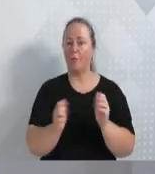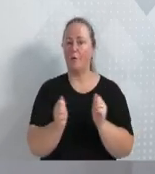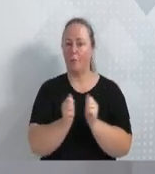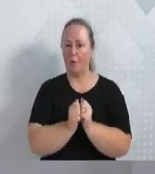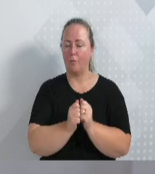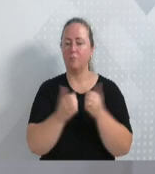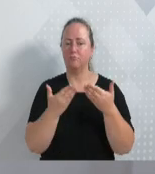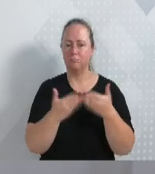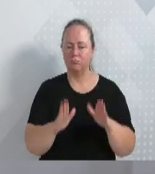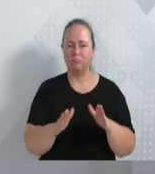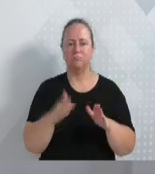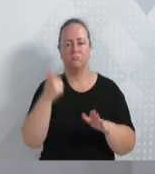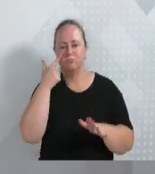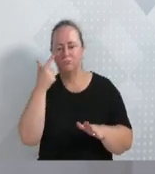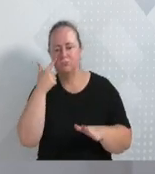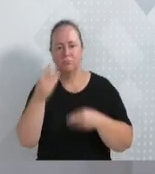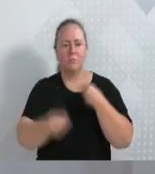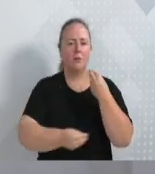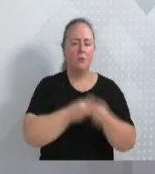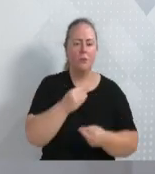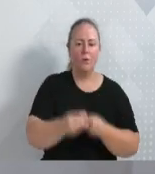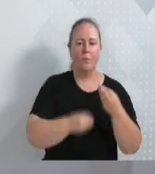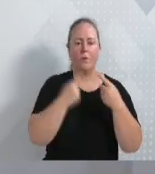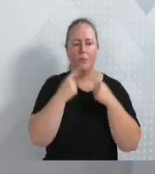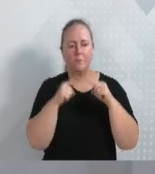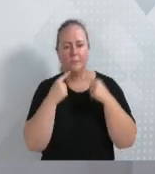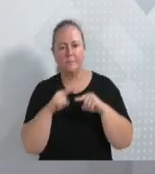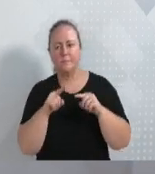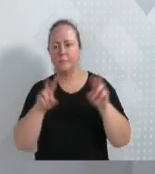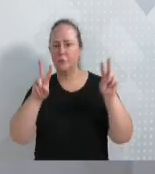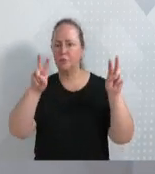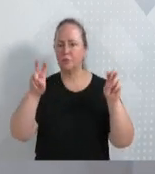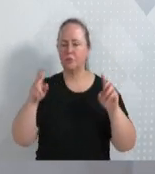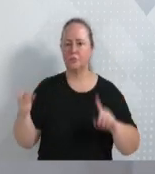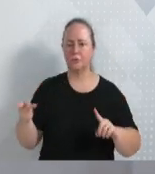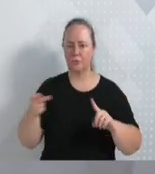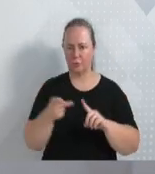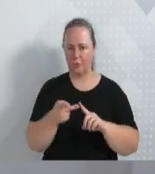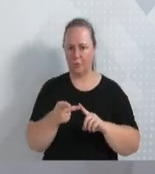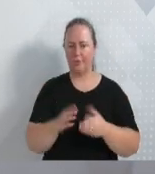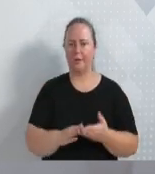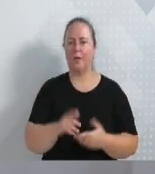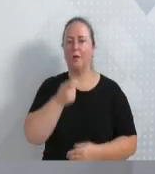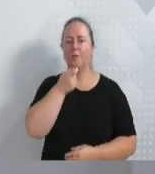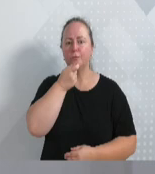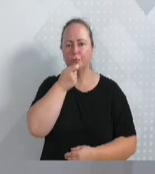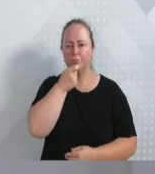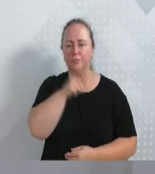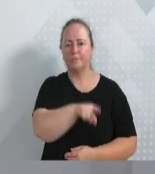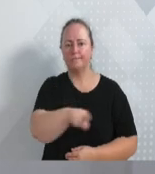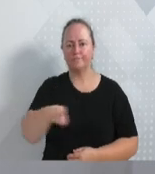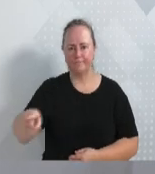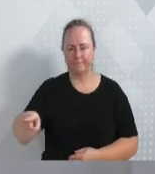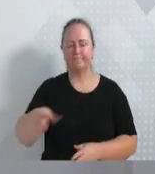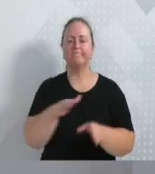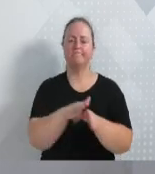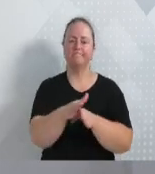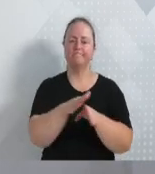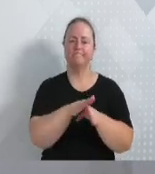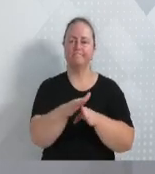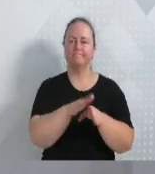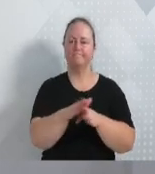aberturas e acompanhamentos de reclamações de demandas do consumidor, a Guarda Municipal de Trânsito, que dará orientações